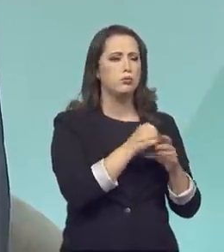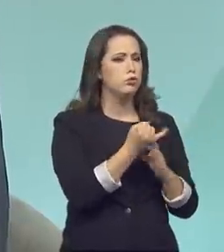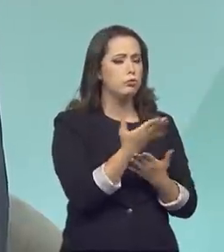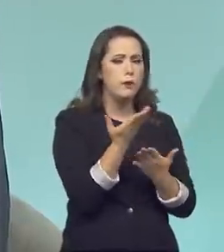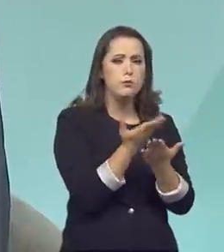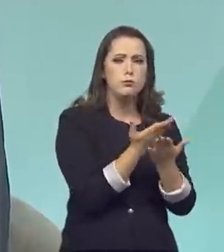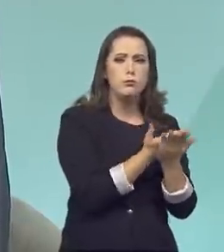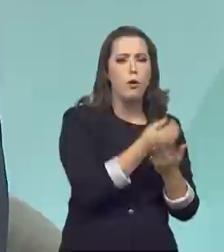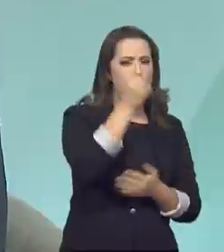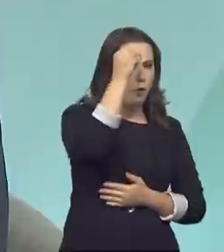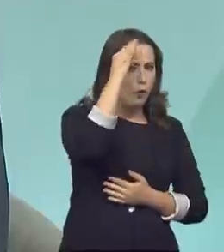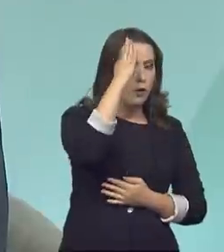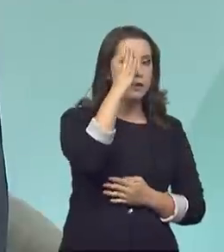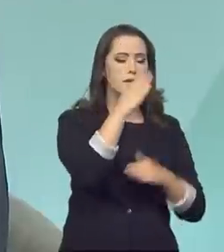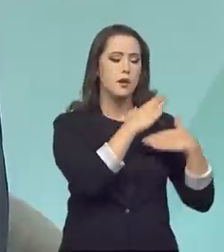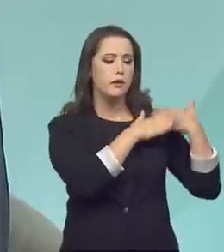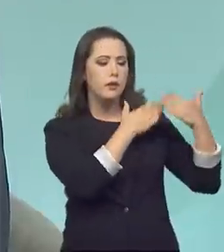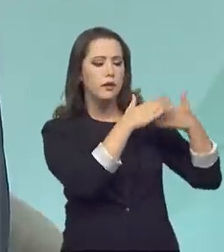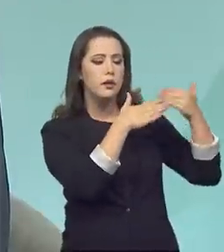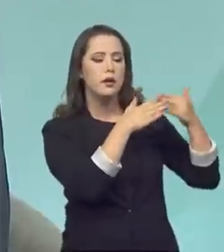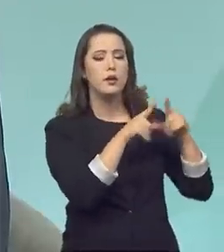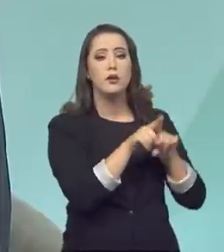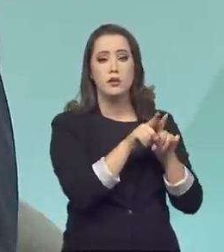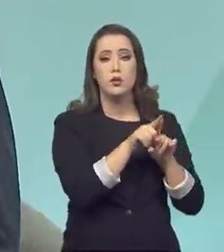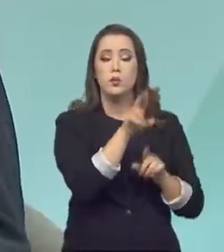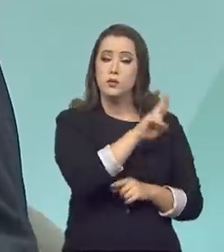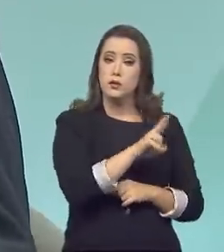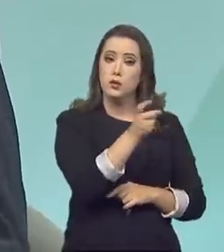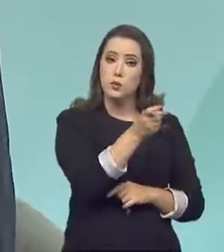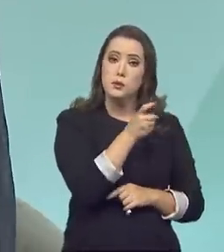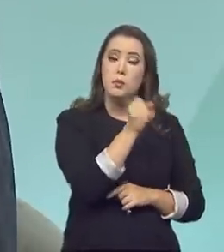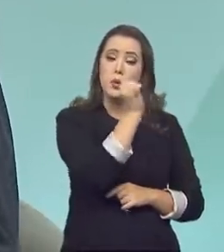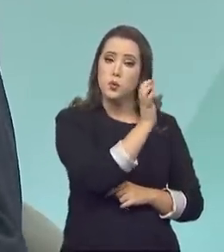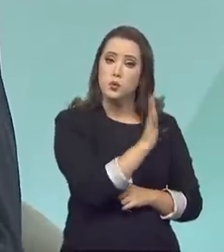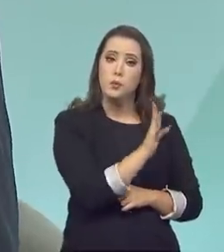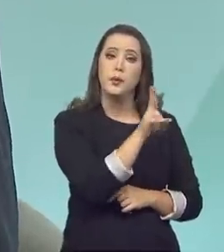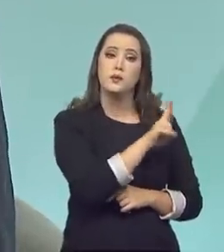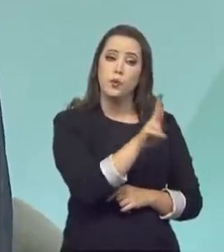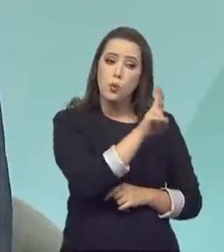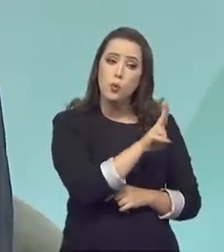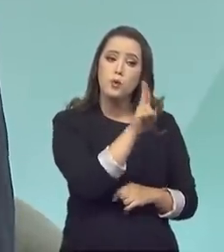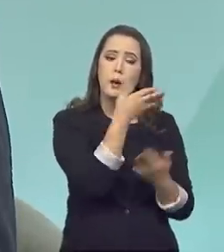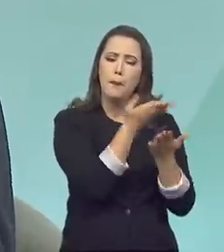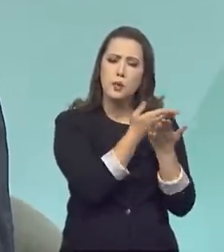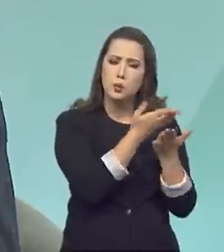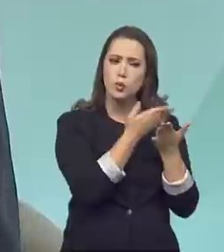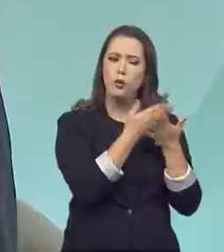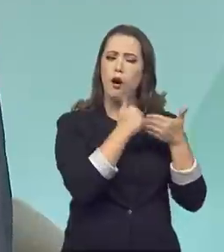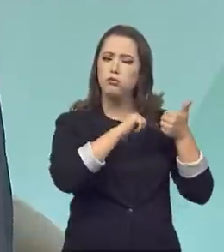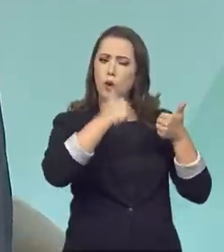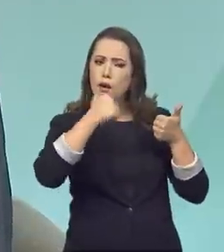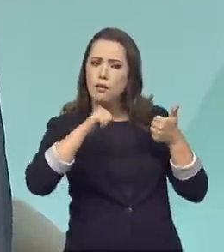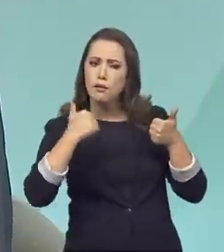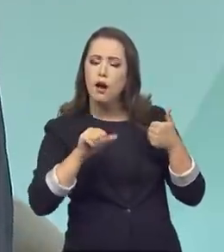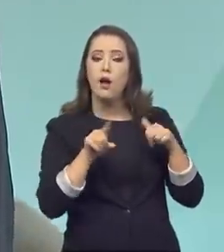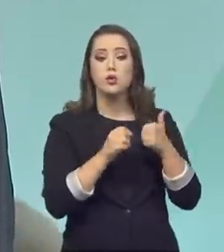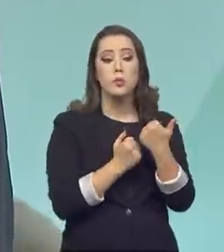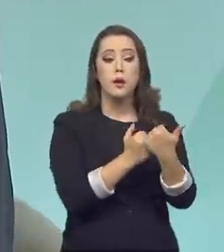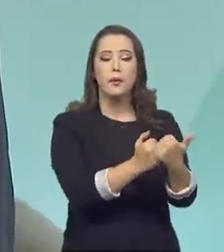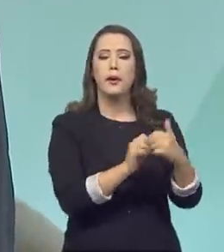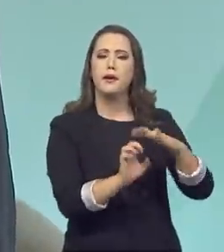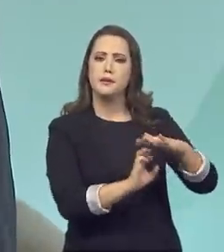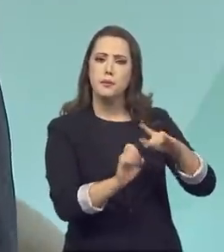anos, com o dinheiro dos impostos dos brasileiros. E está aí para apoiar não só os consumidores, mas também o nosso setor produtivo.